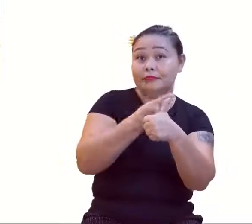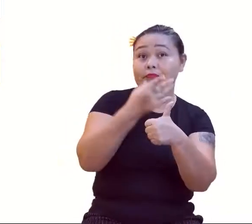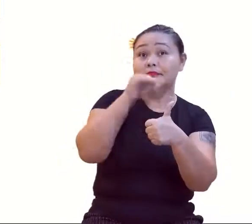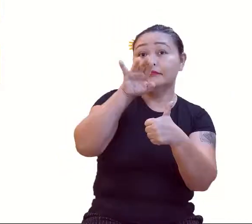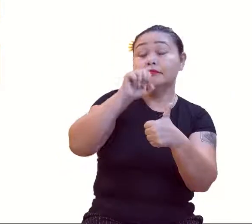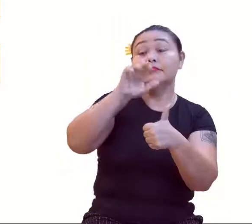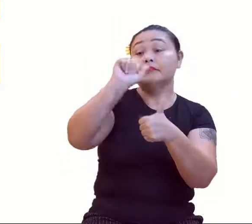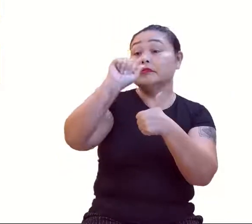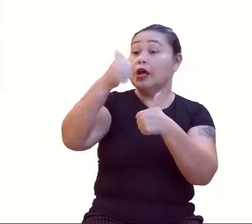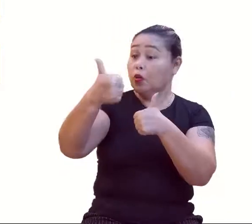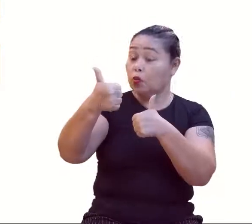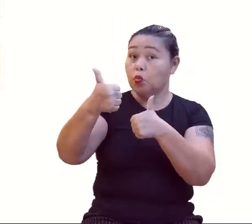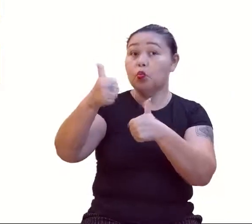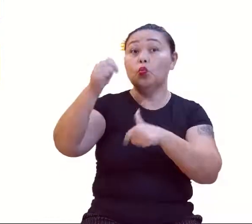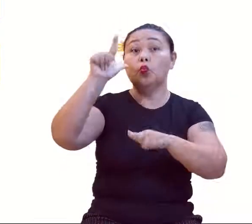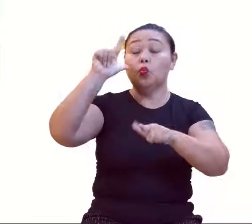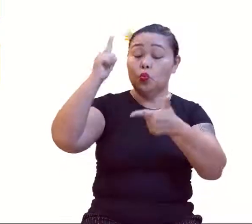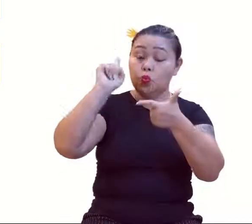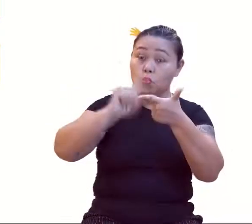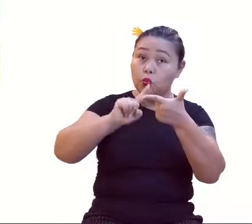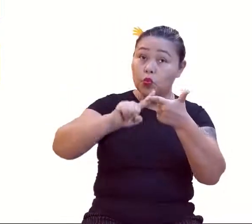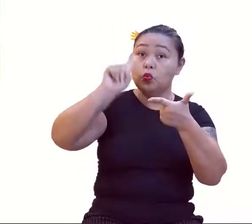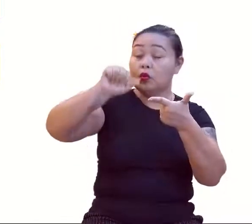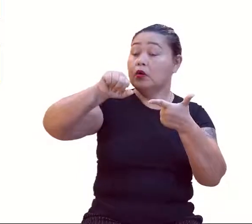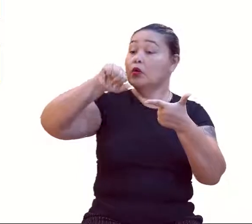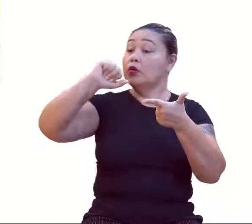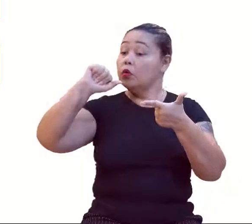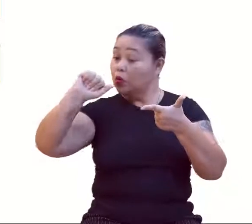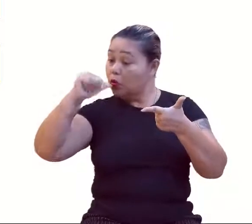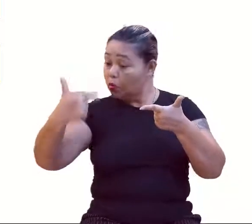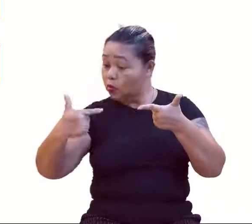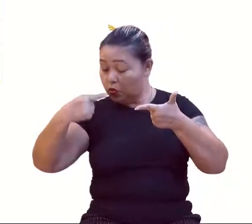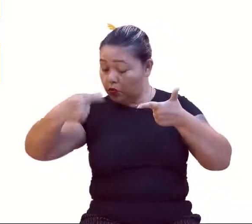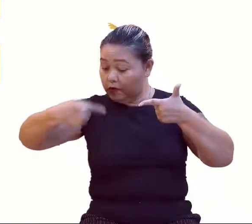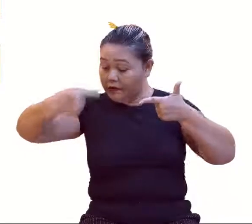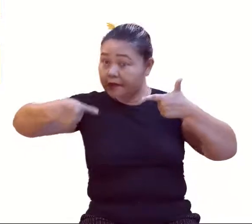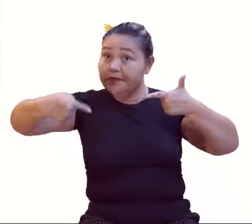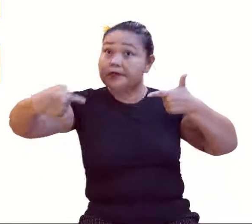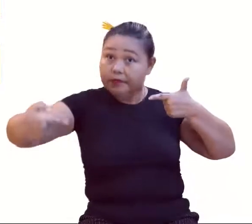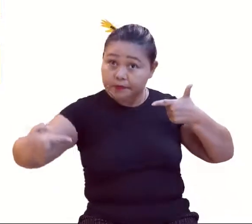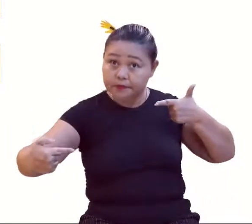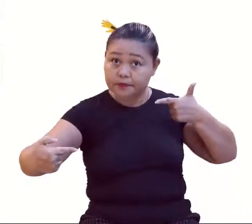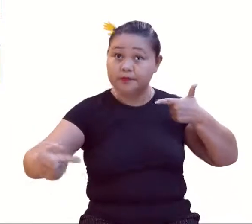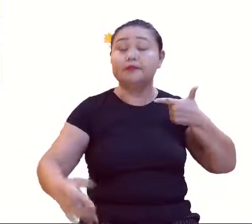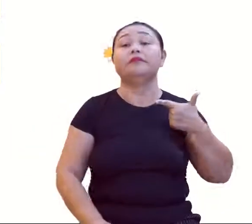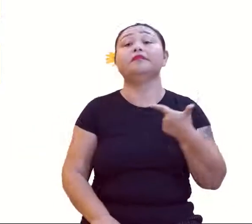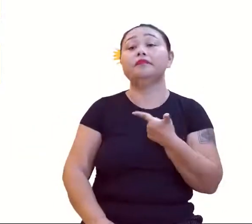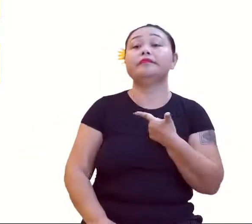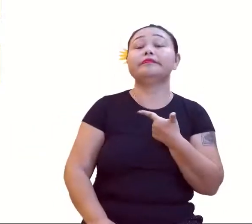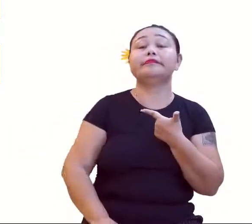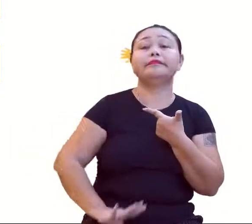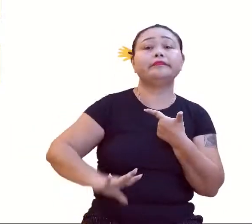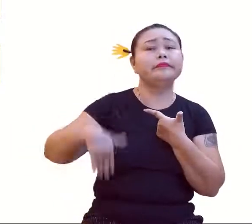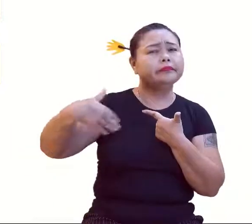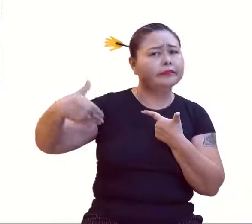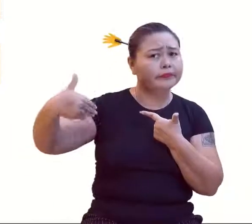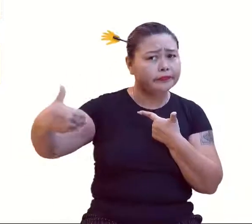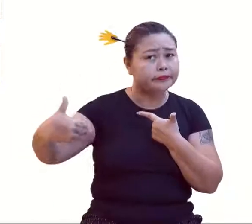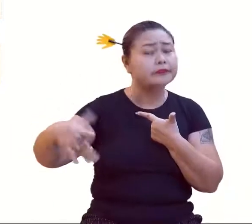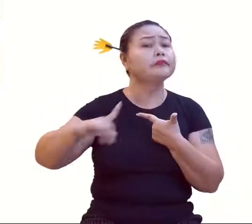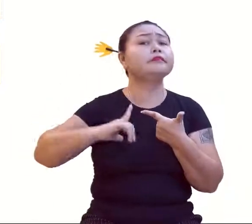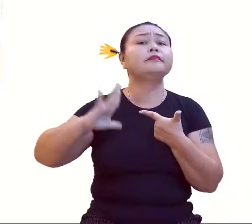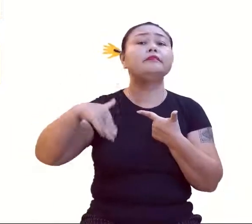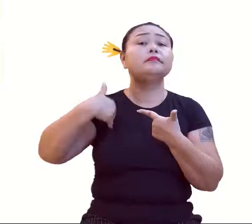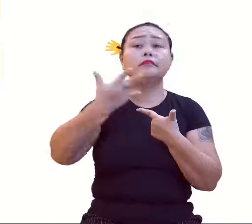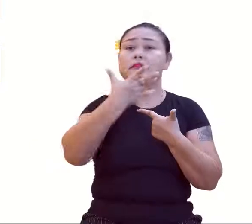por A1, o segundo é o A2, e assim sucessivamente, né? Segue o embalo. E não esqueçam